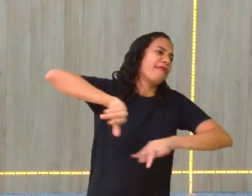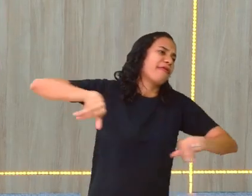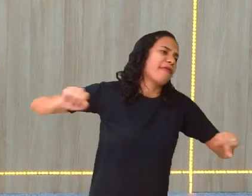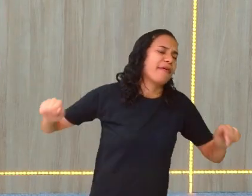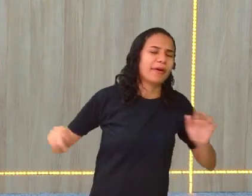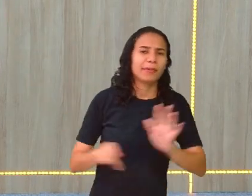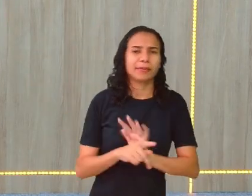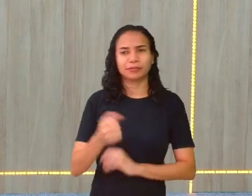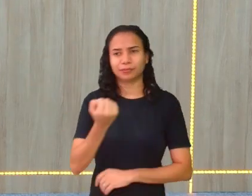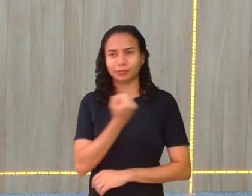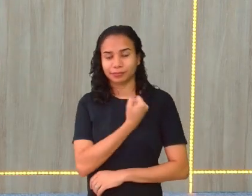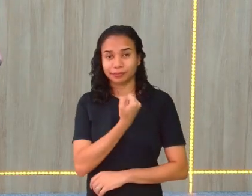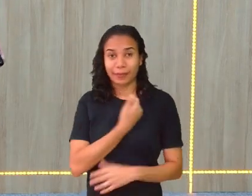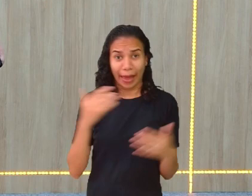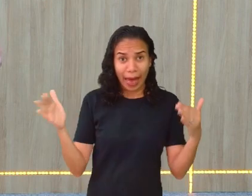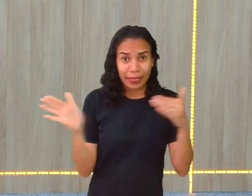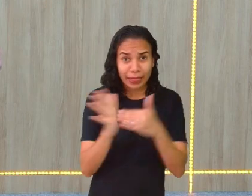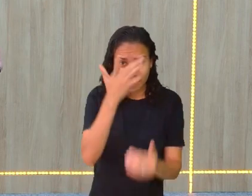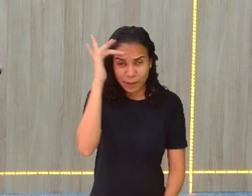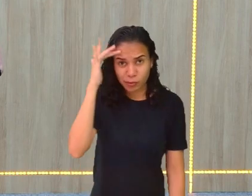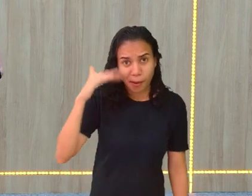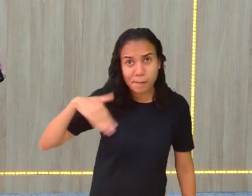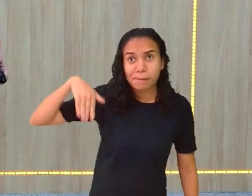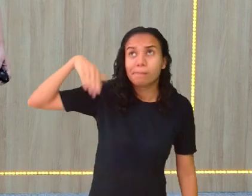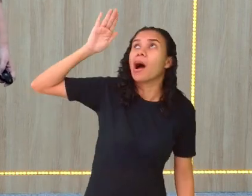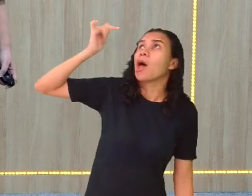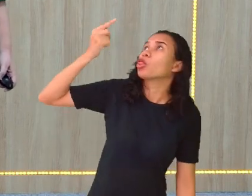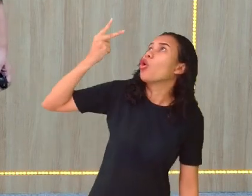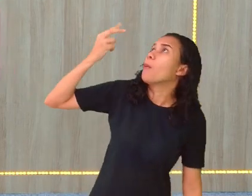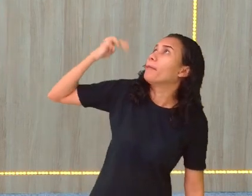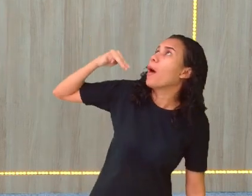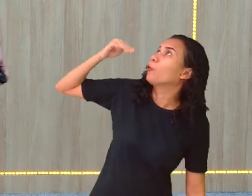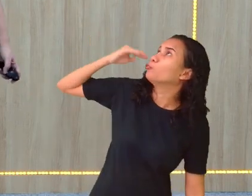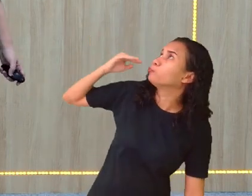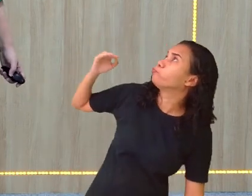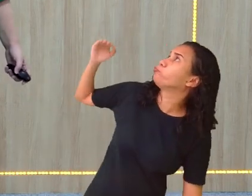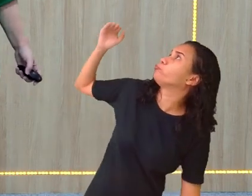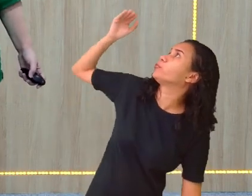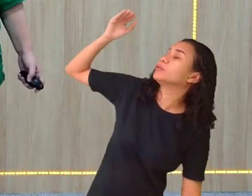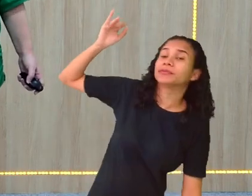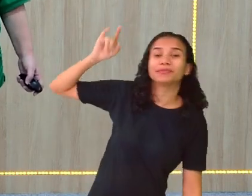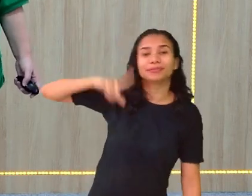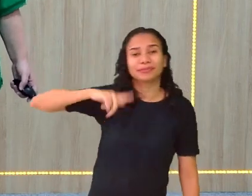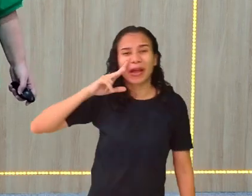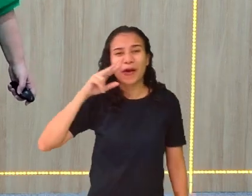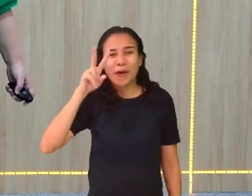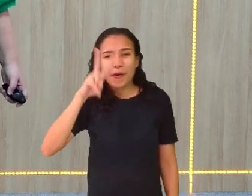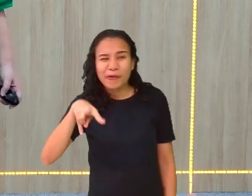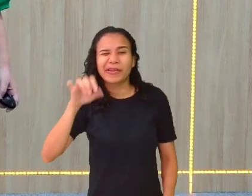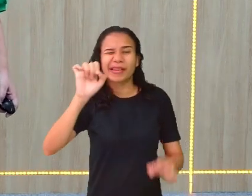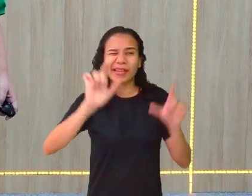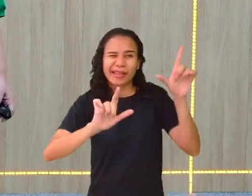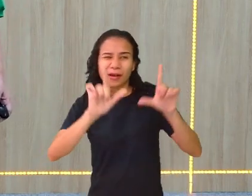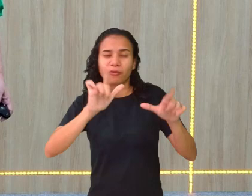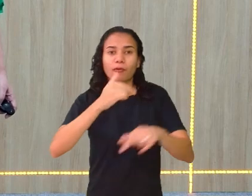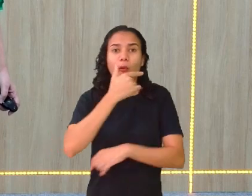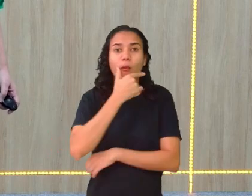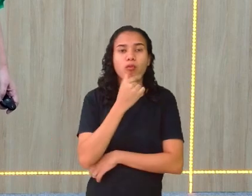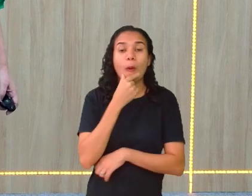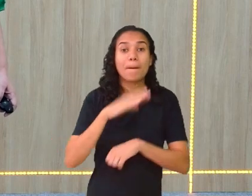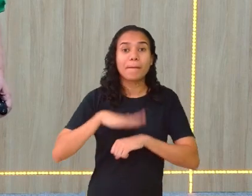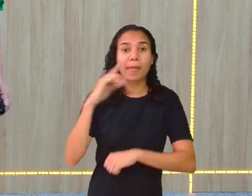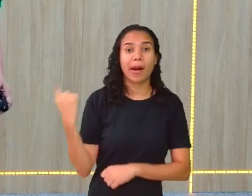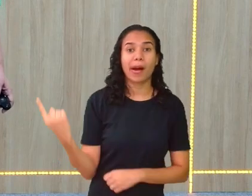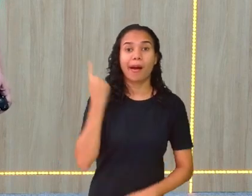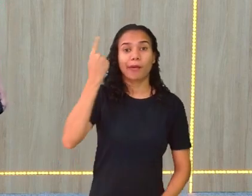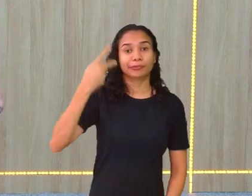tamanhos, até gente com mais de dois metros, né? Eu vi uma reportagem que o homem mais alto